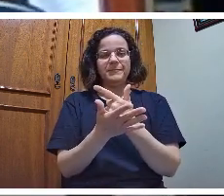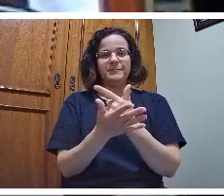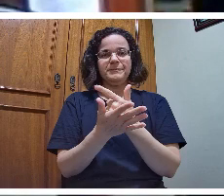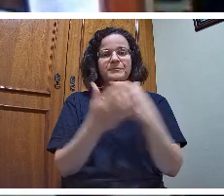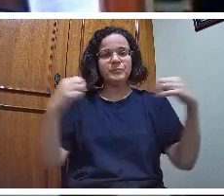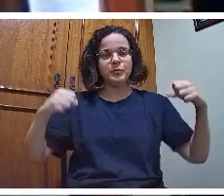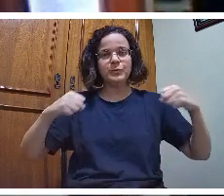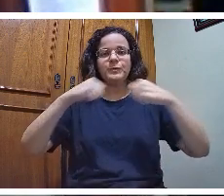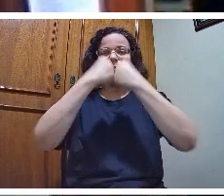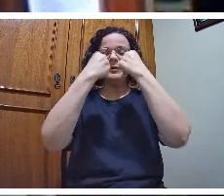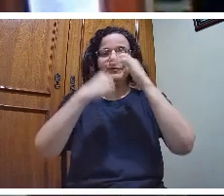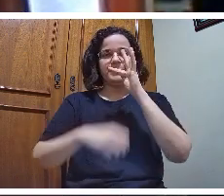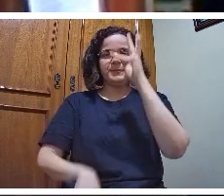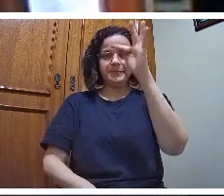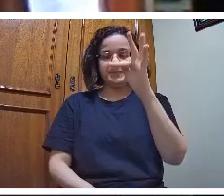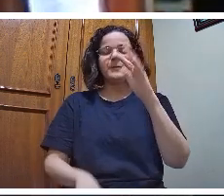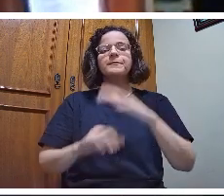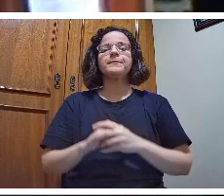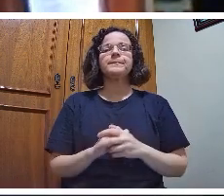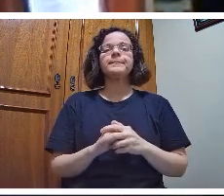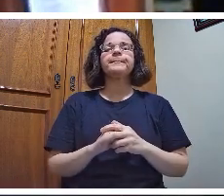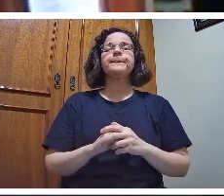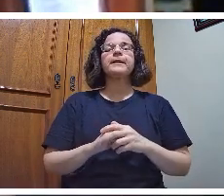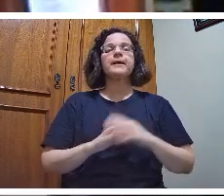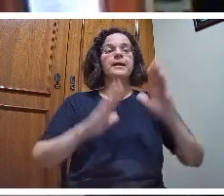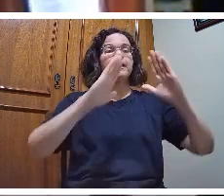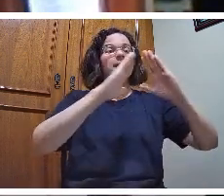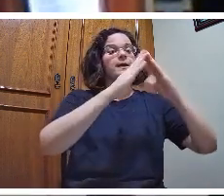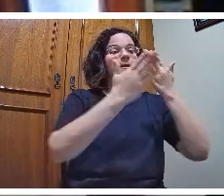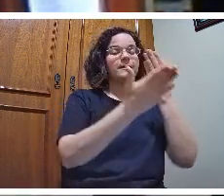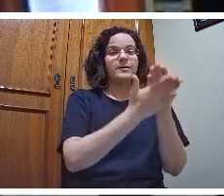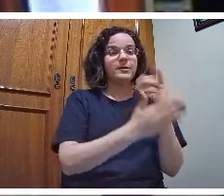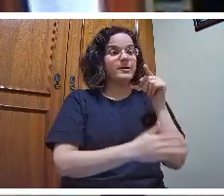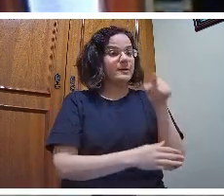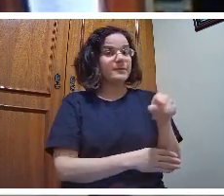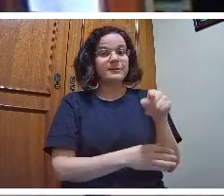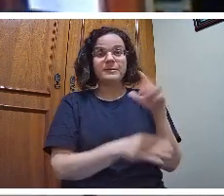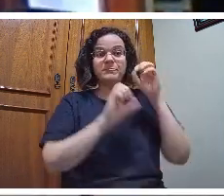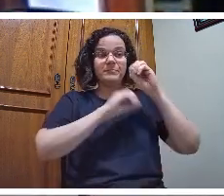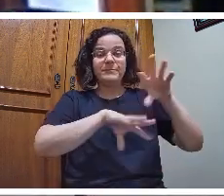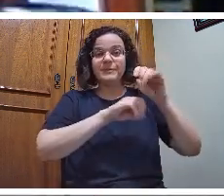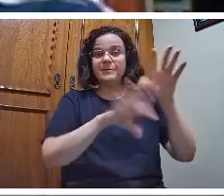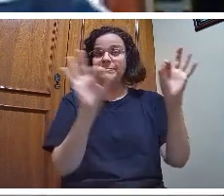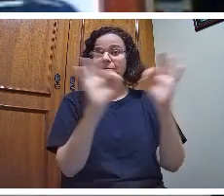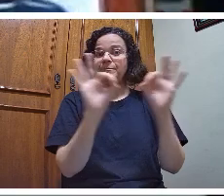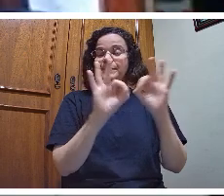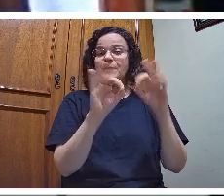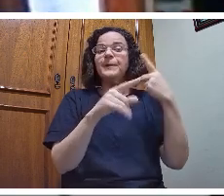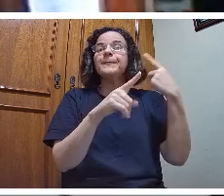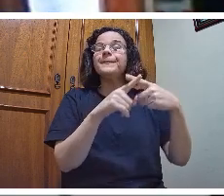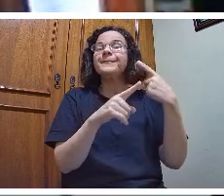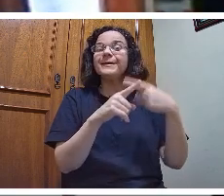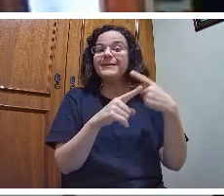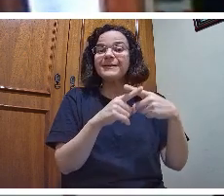A escola não precisa ensinar, a escola tem que fazer o aluno desaprender.